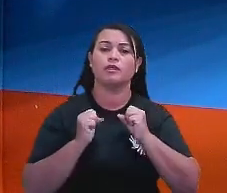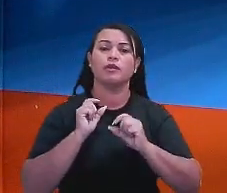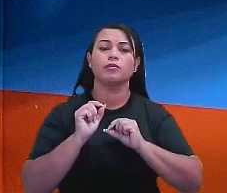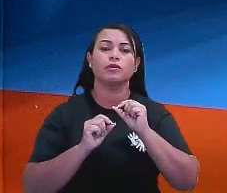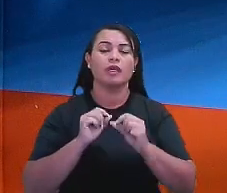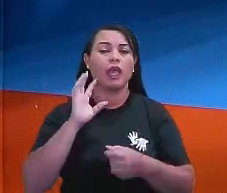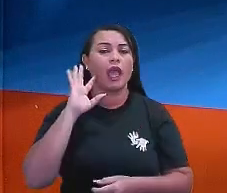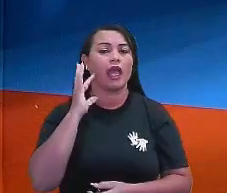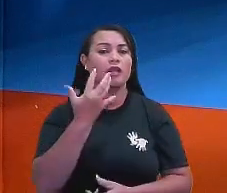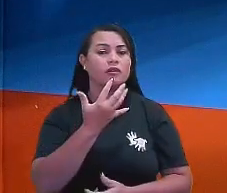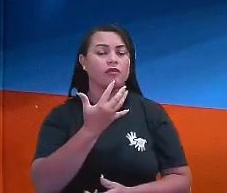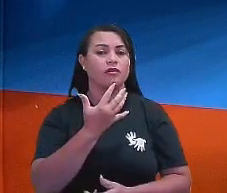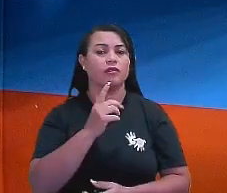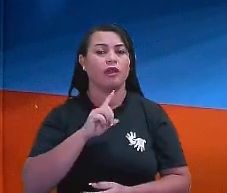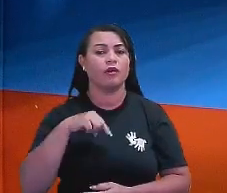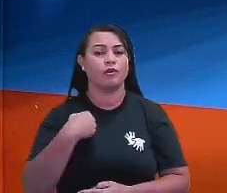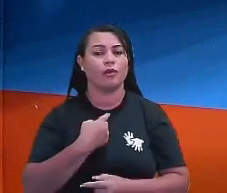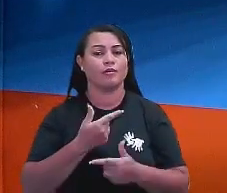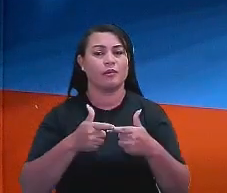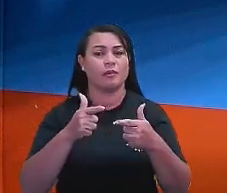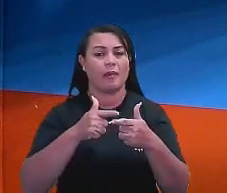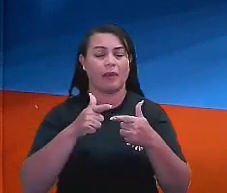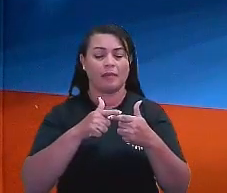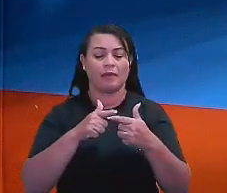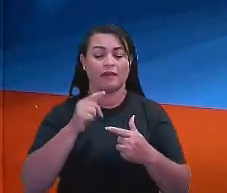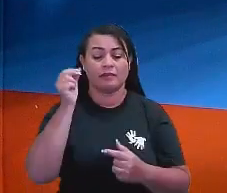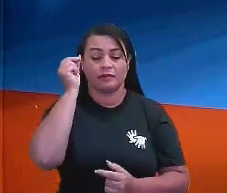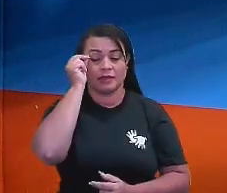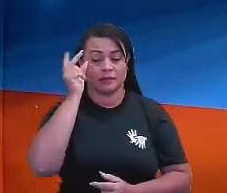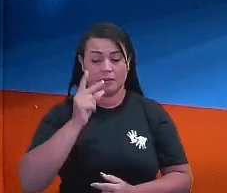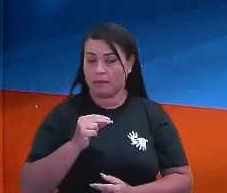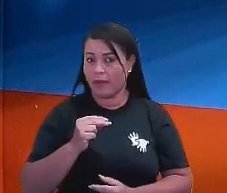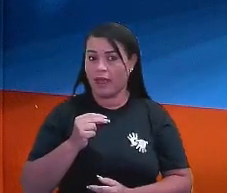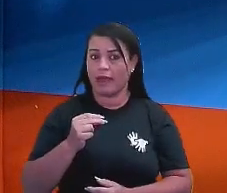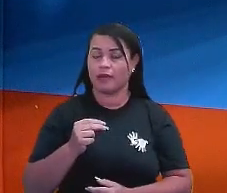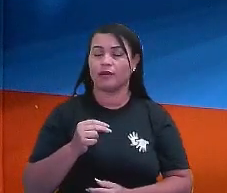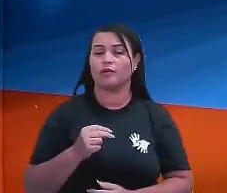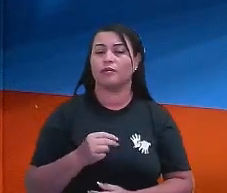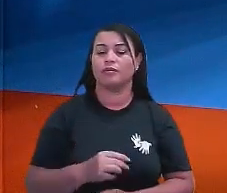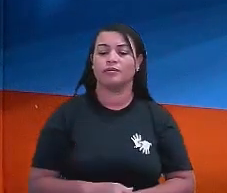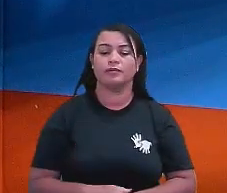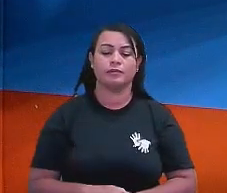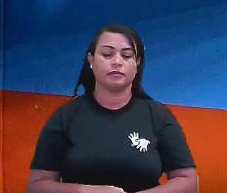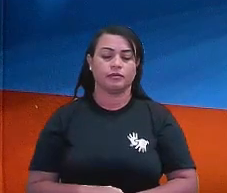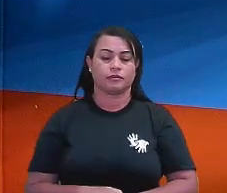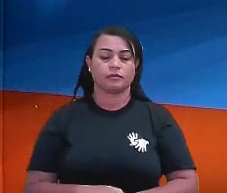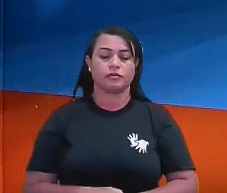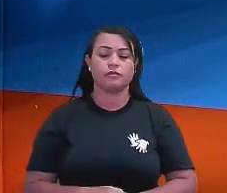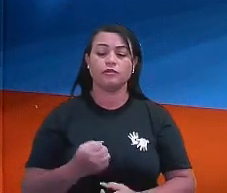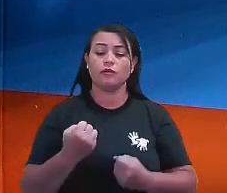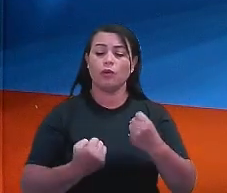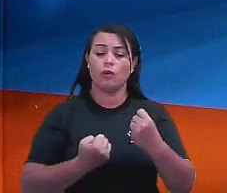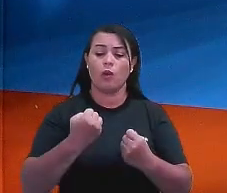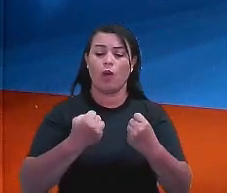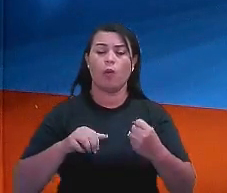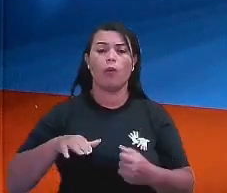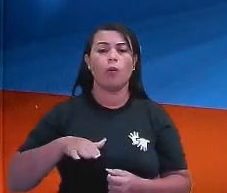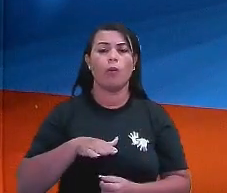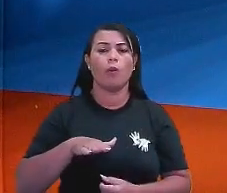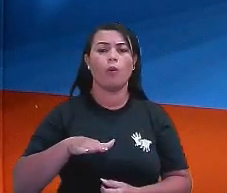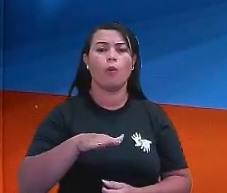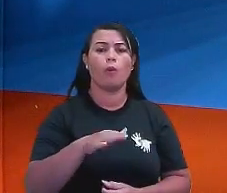resolver o nosso problema. Se liga aqui. Preste bem atenção comigo. Um automóvel percorreu